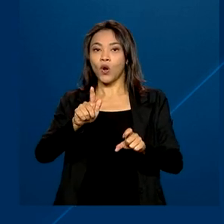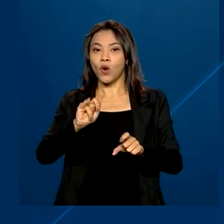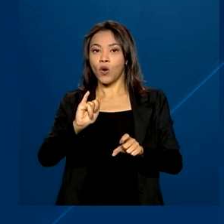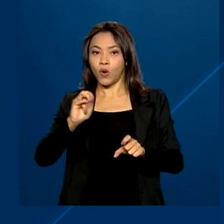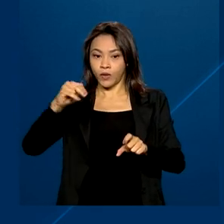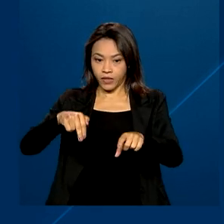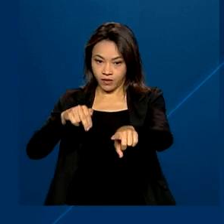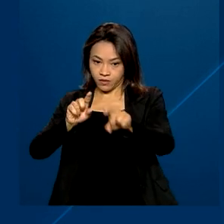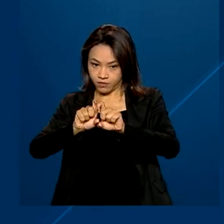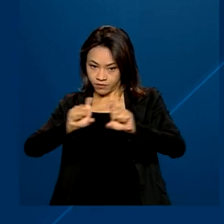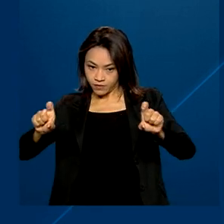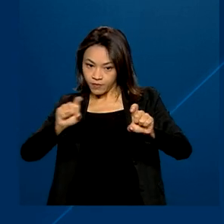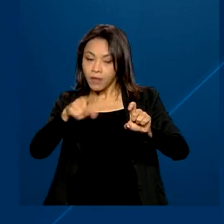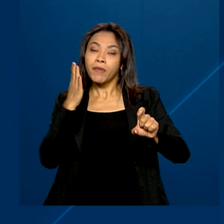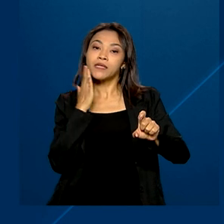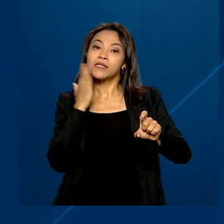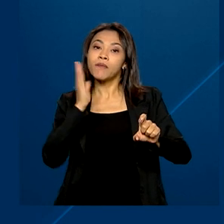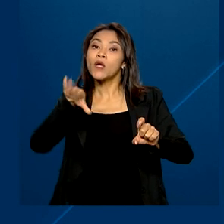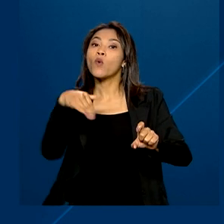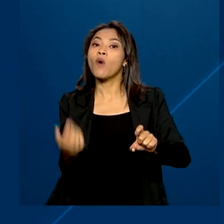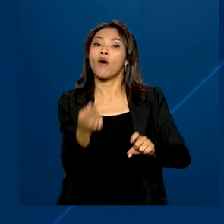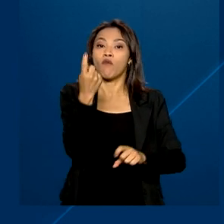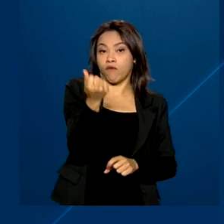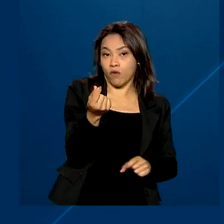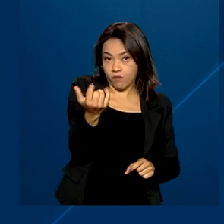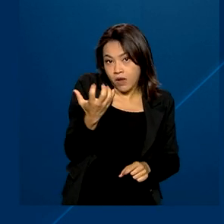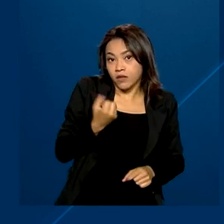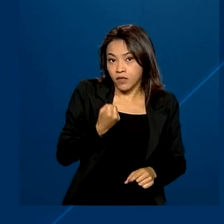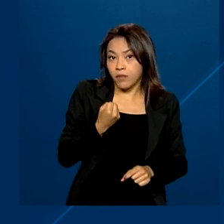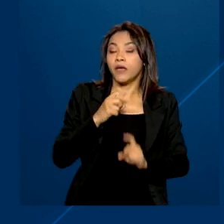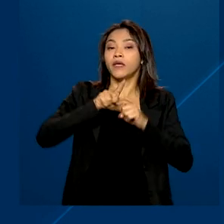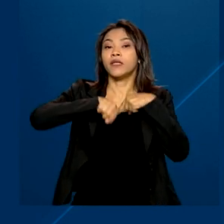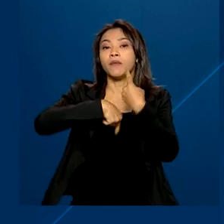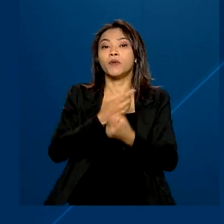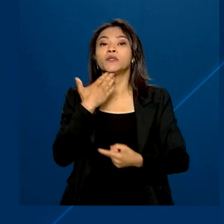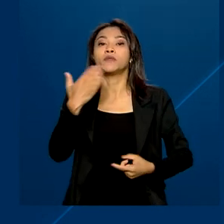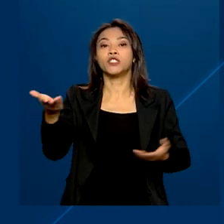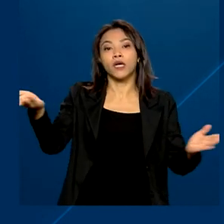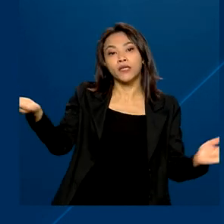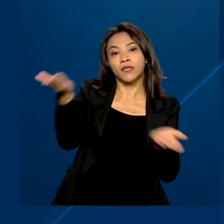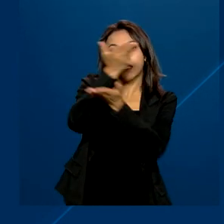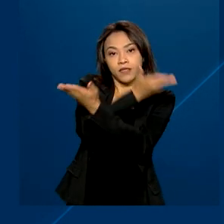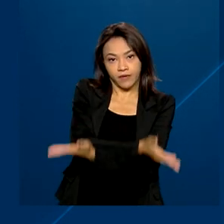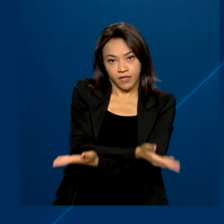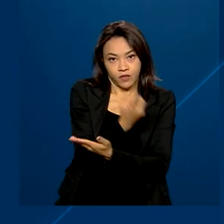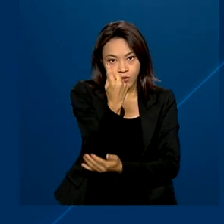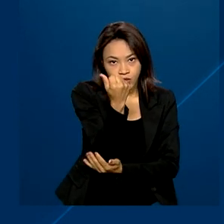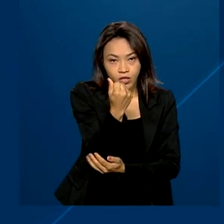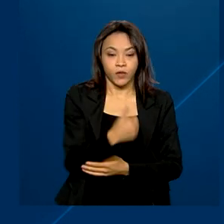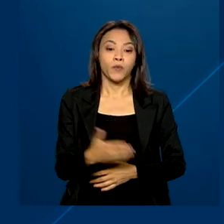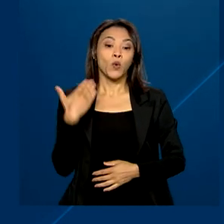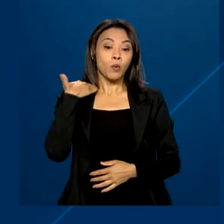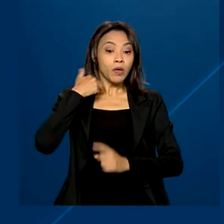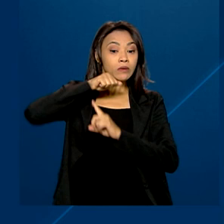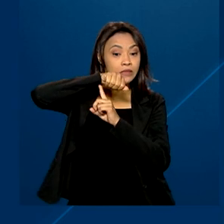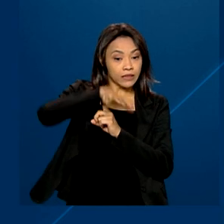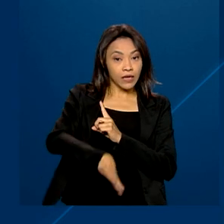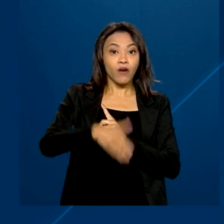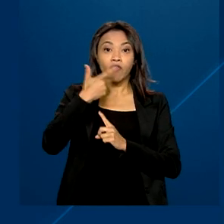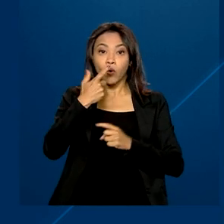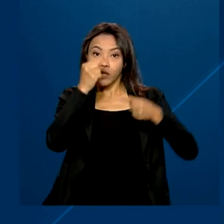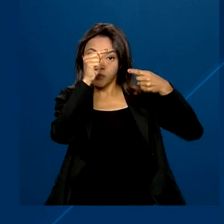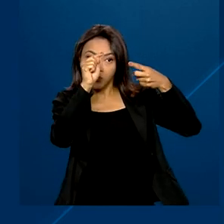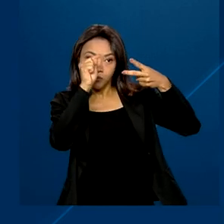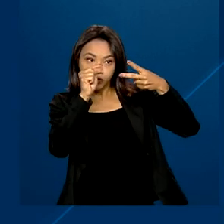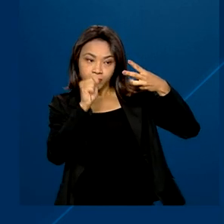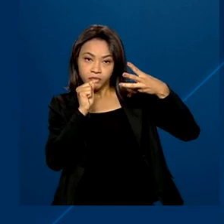sistema, saber qual o valor disponível a receber e solicitar a transferência. Segundo o Banco Central, esse mecanismo de